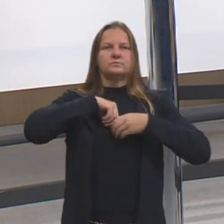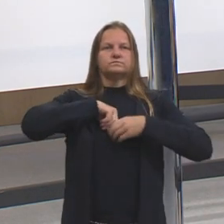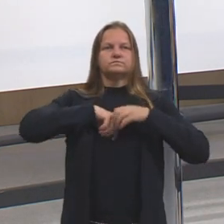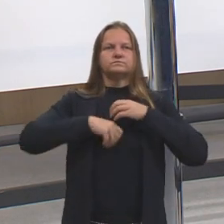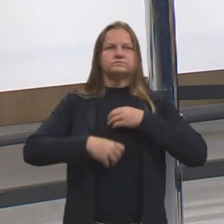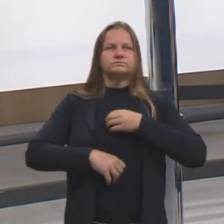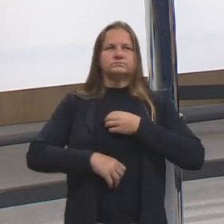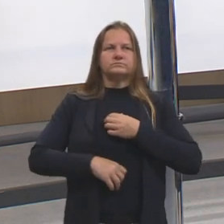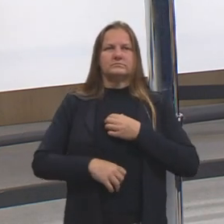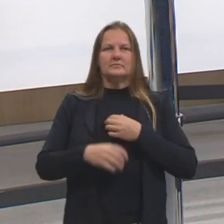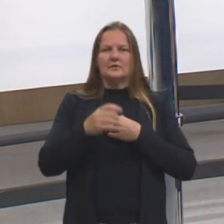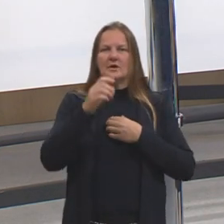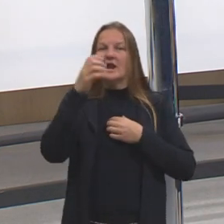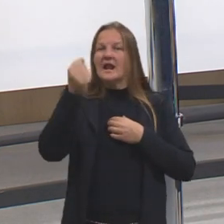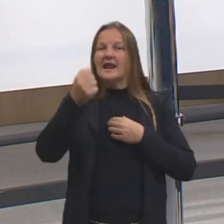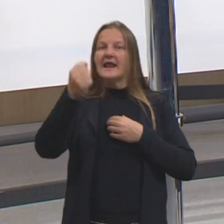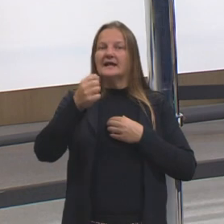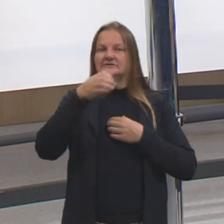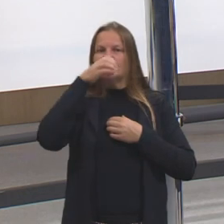engolindo um leite.